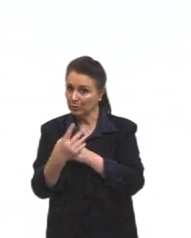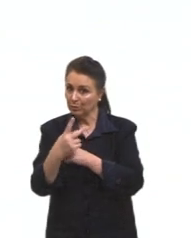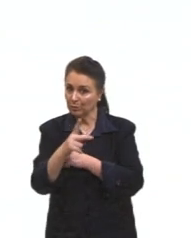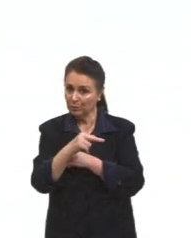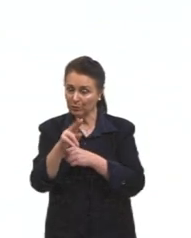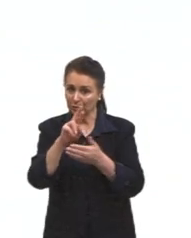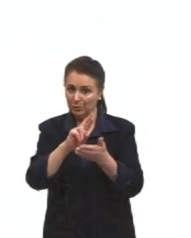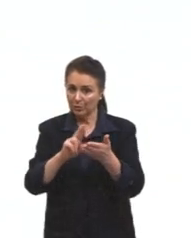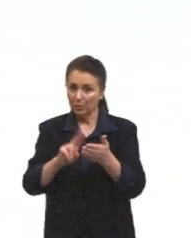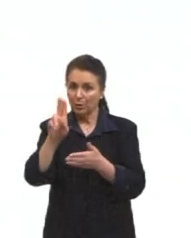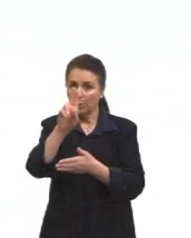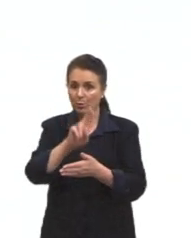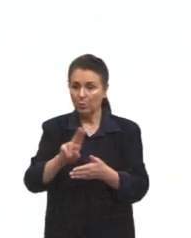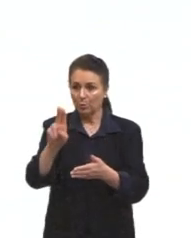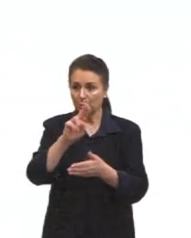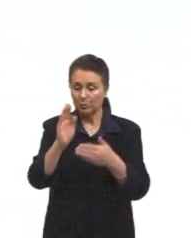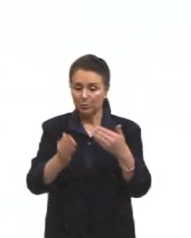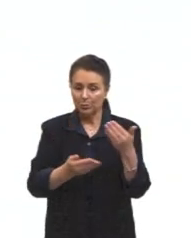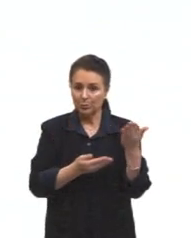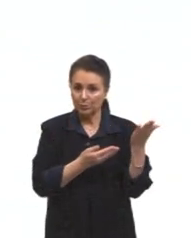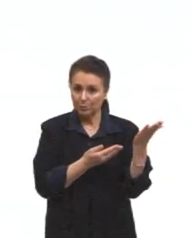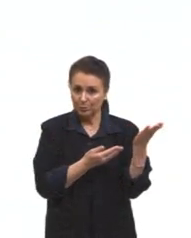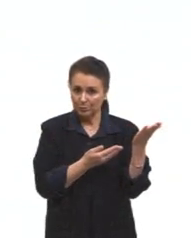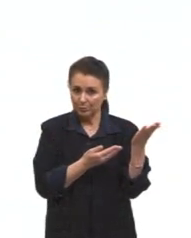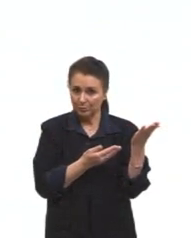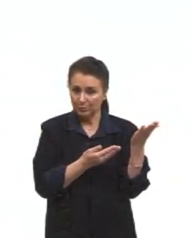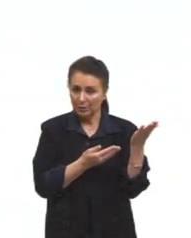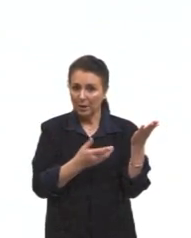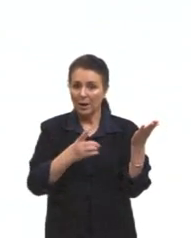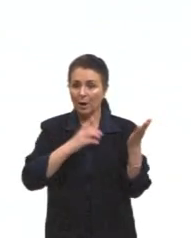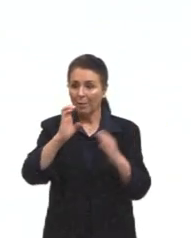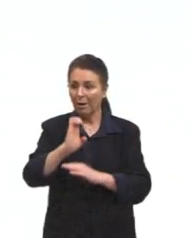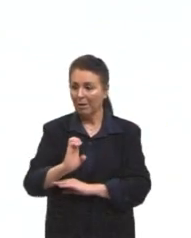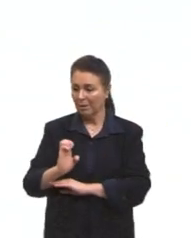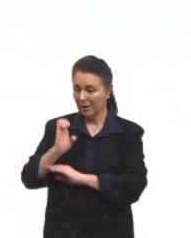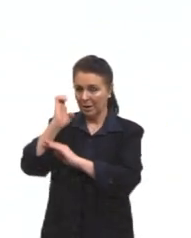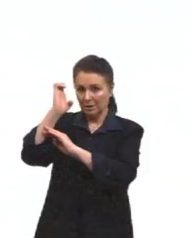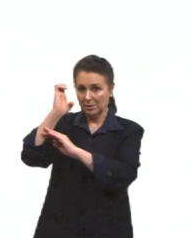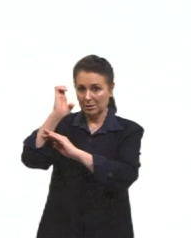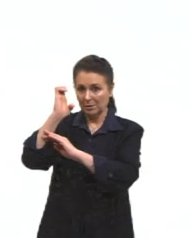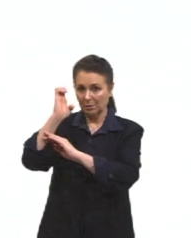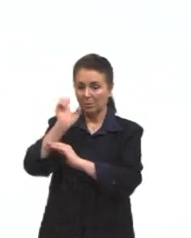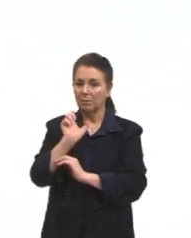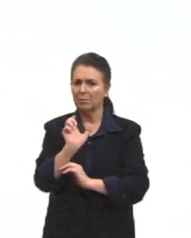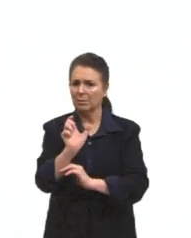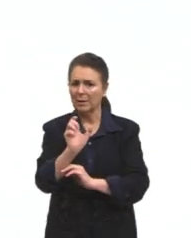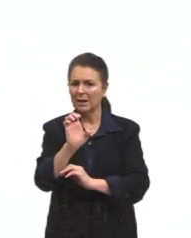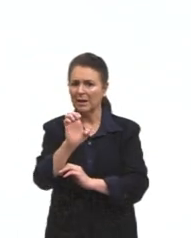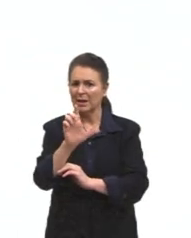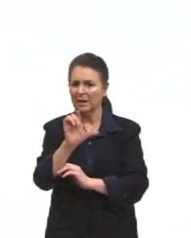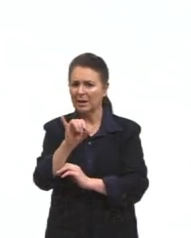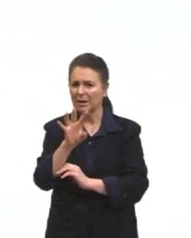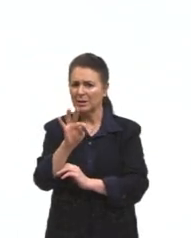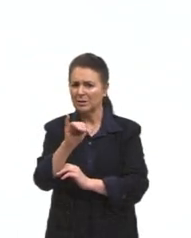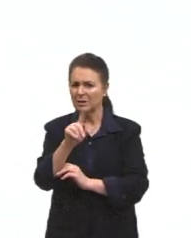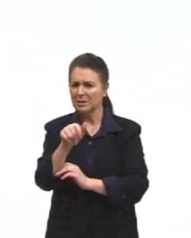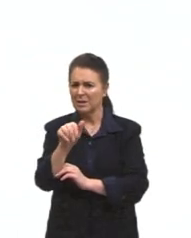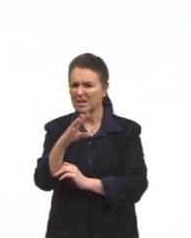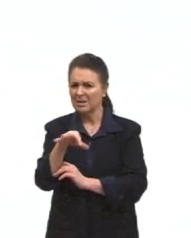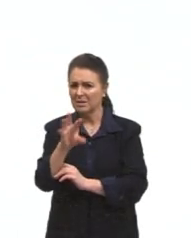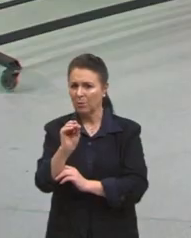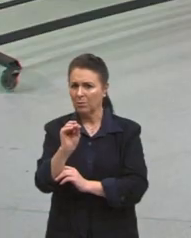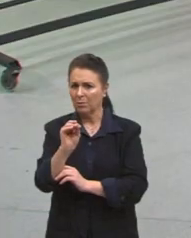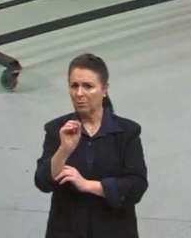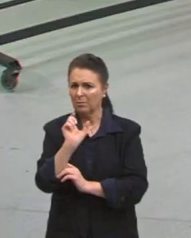que os usos, como meeting e paper, indicam uma elitização da palavra. E aí, prof, dentro de uma redação, eu,